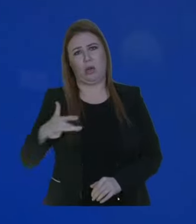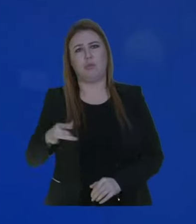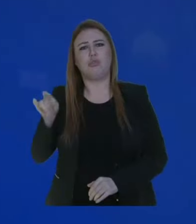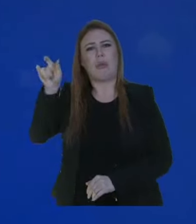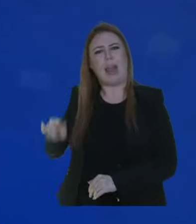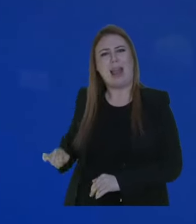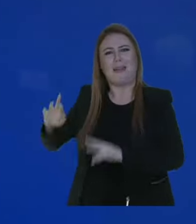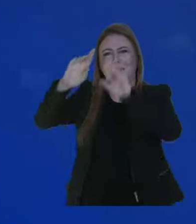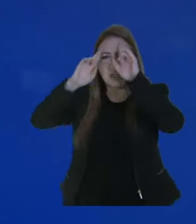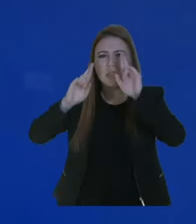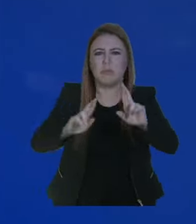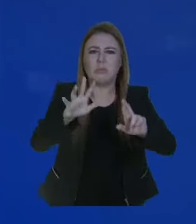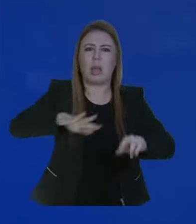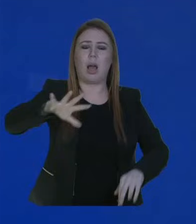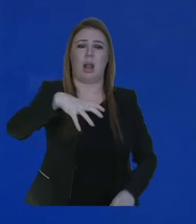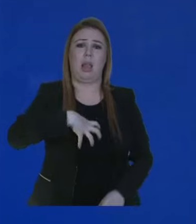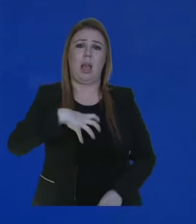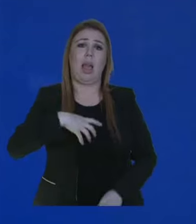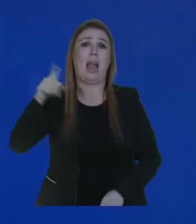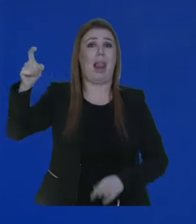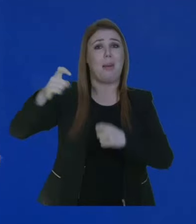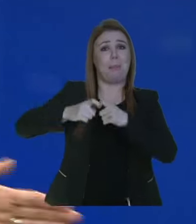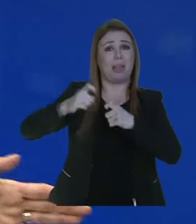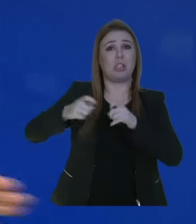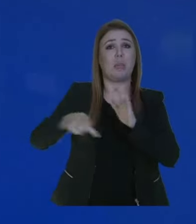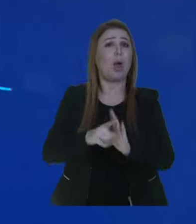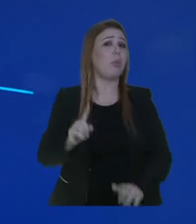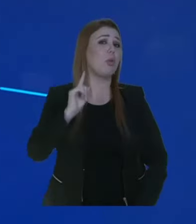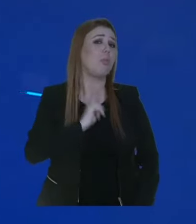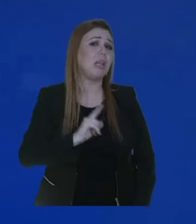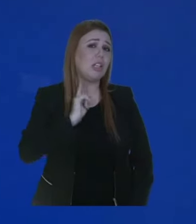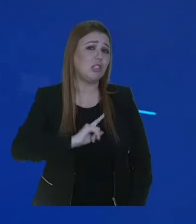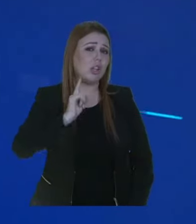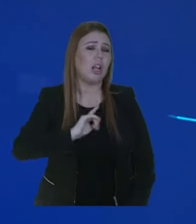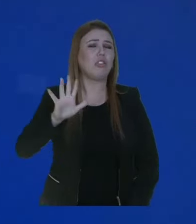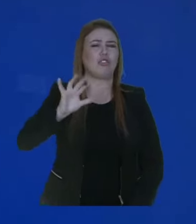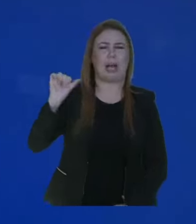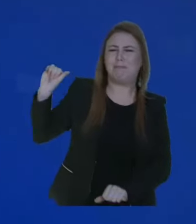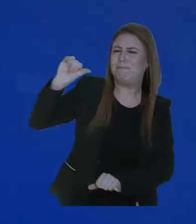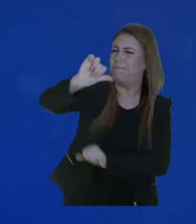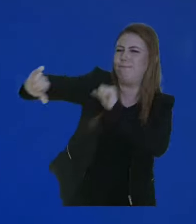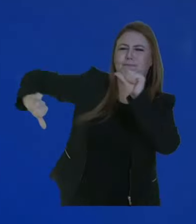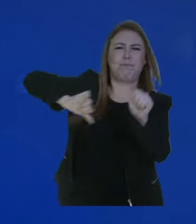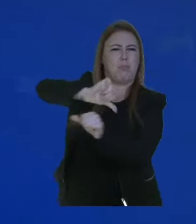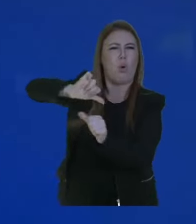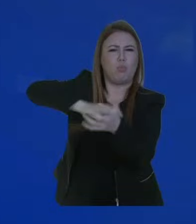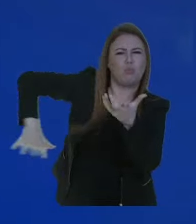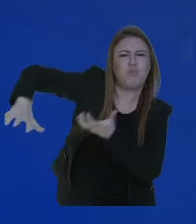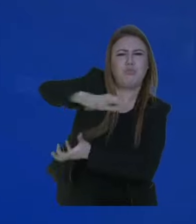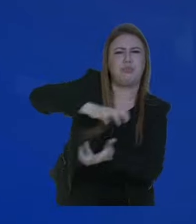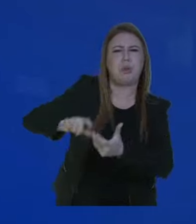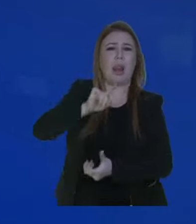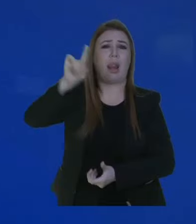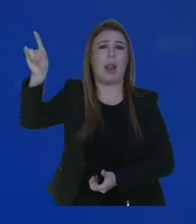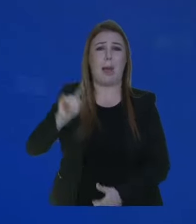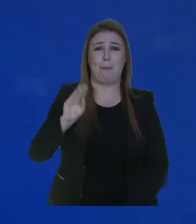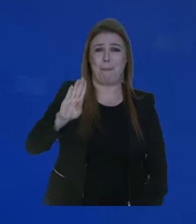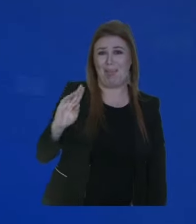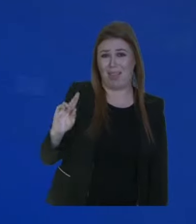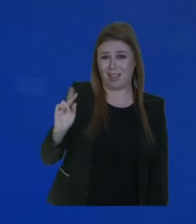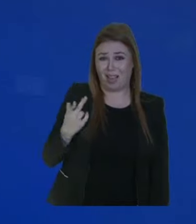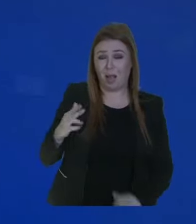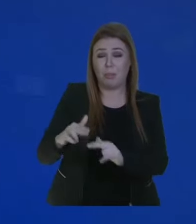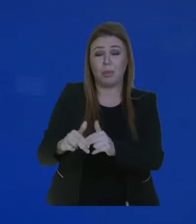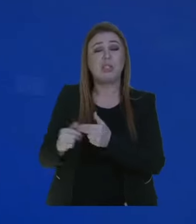população baiana. Ela uma médica mineira que já tinha revolucionado a medicina na área onde ela trabalhou, lá em Belo Horizonte. Por isso foi